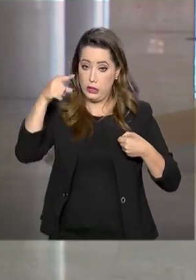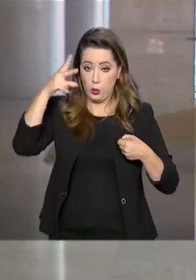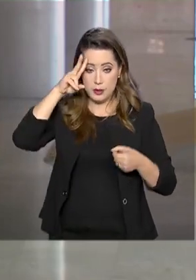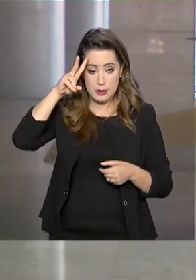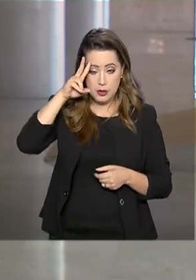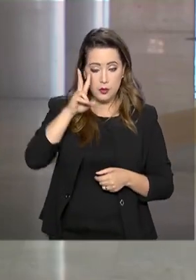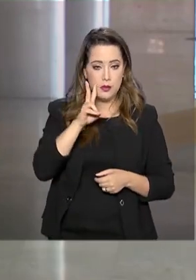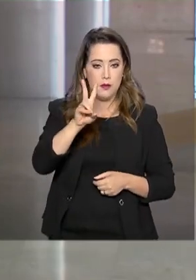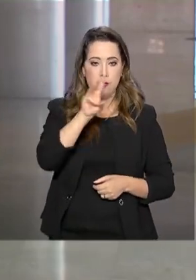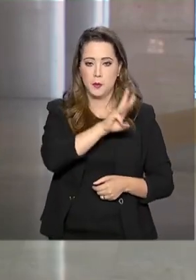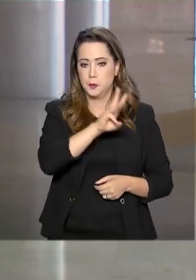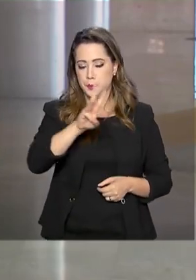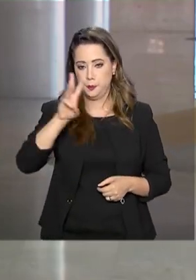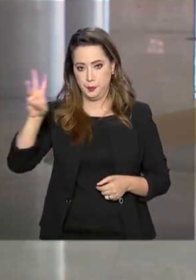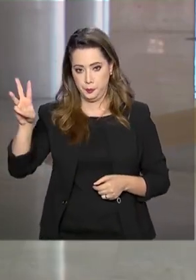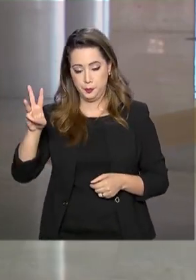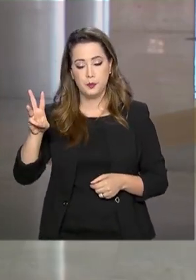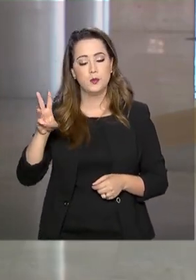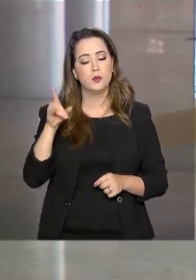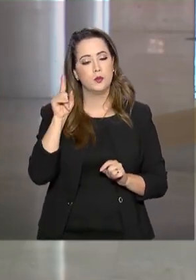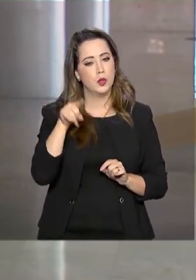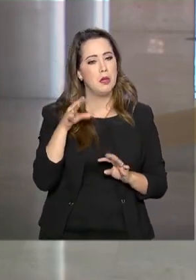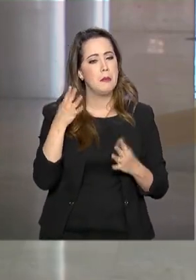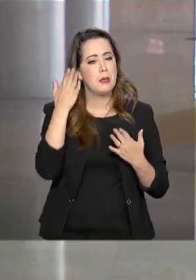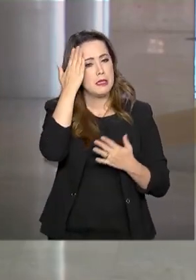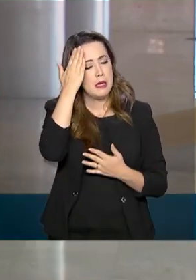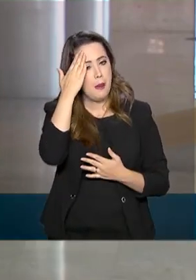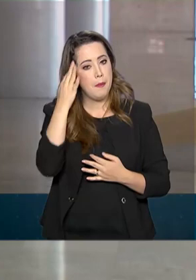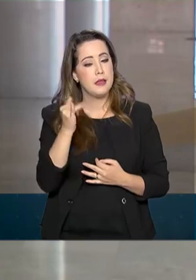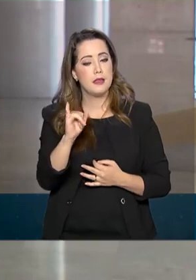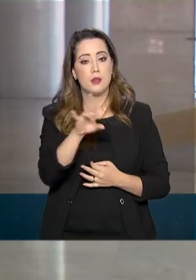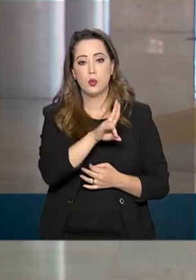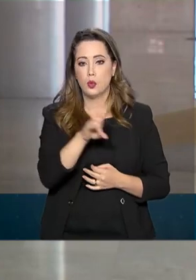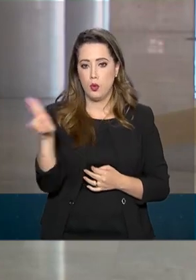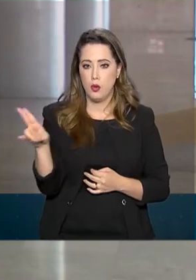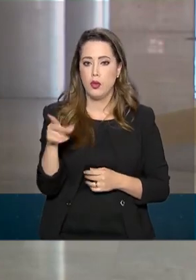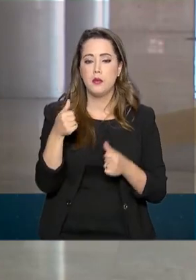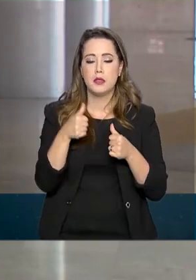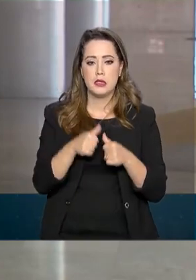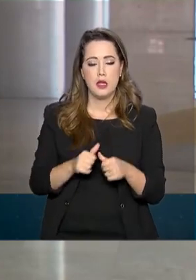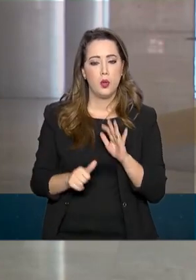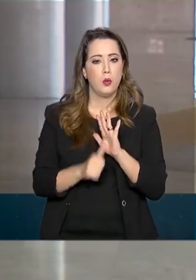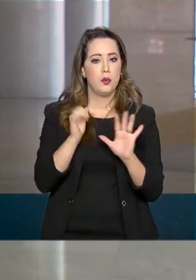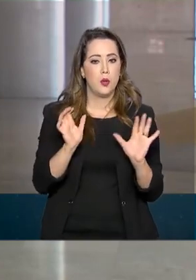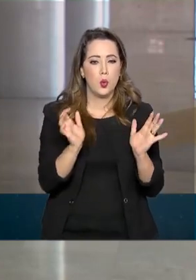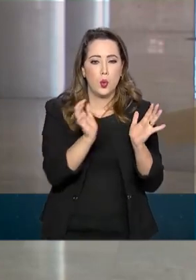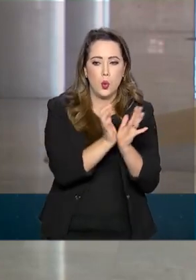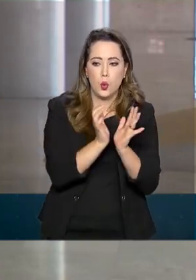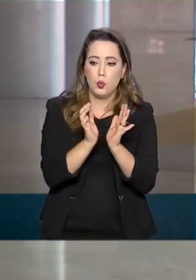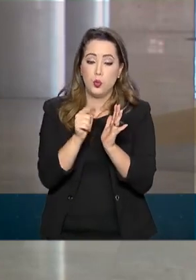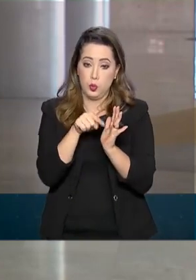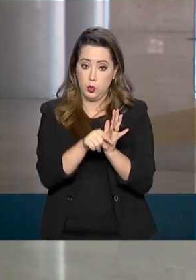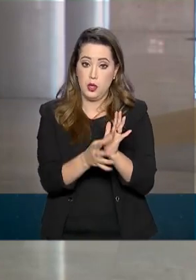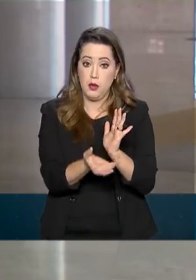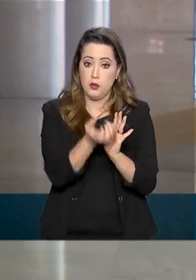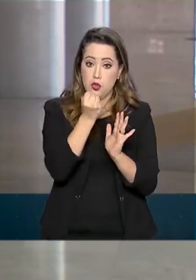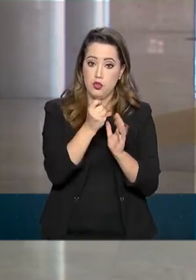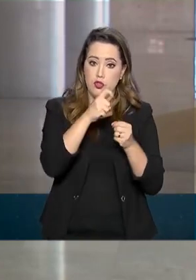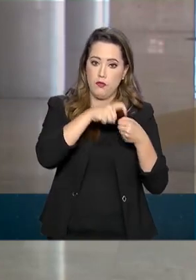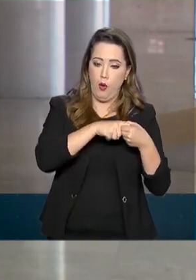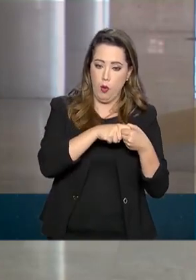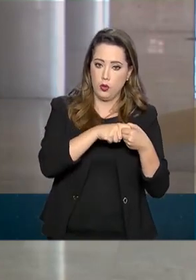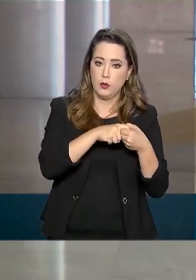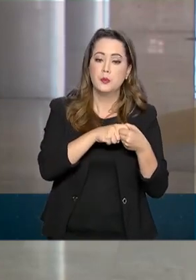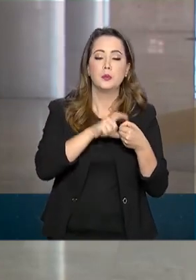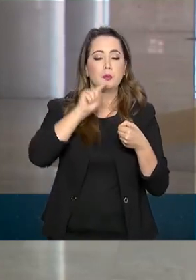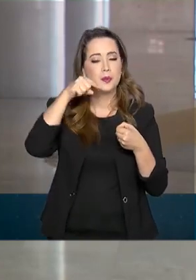consultar no site da Receita na internet para saber se o seu nome está nesse primeiro lote de restituição. A lista